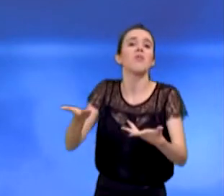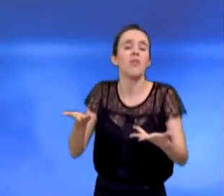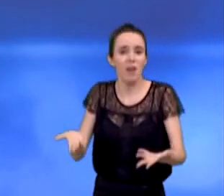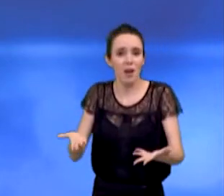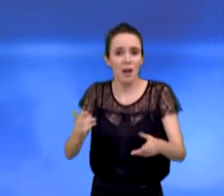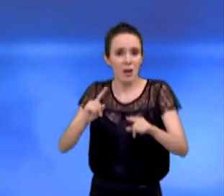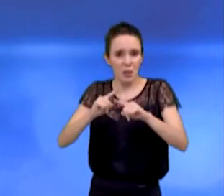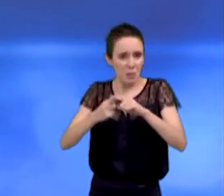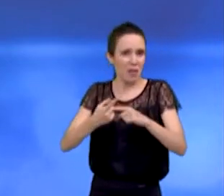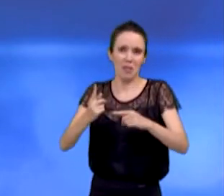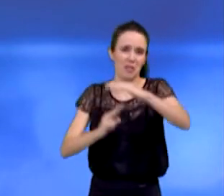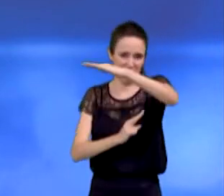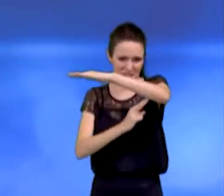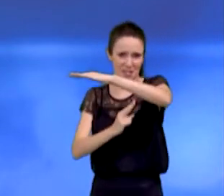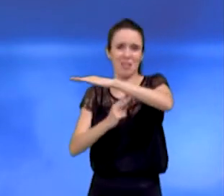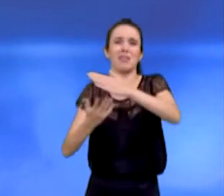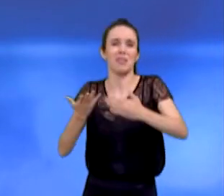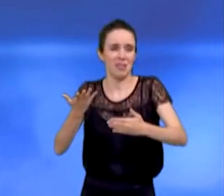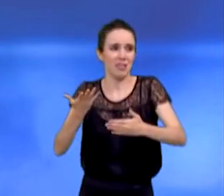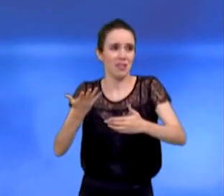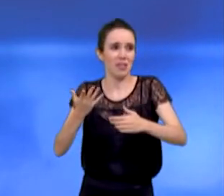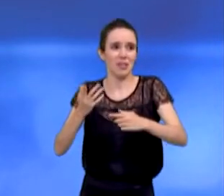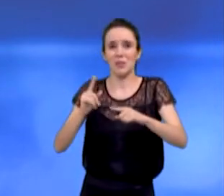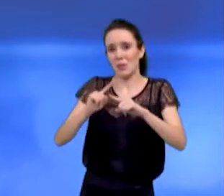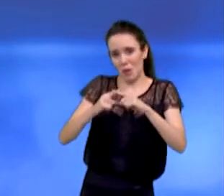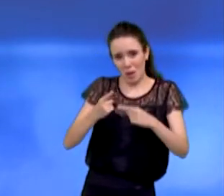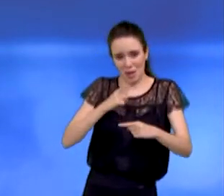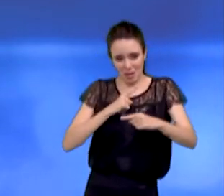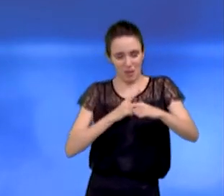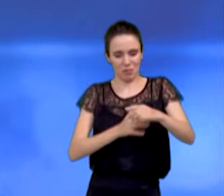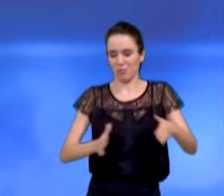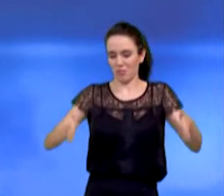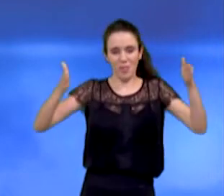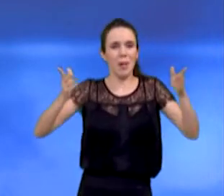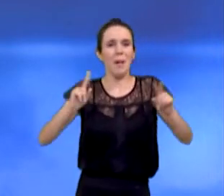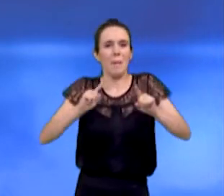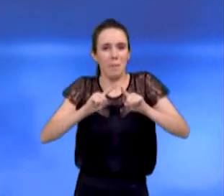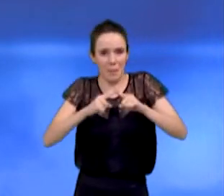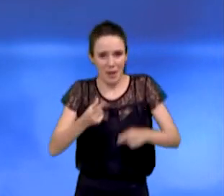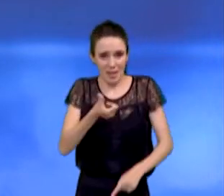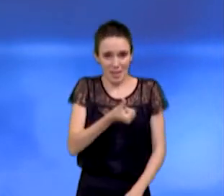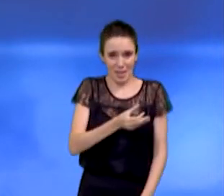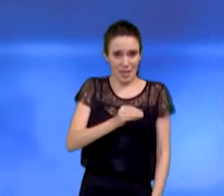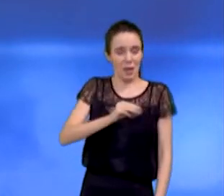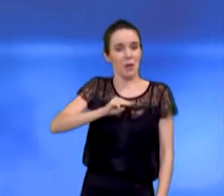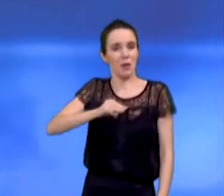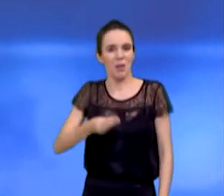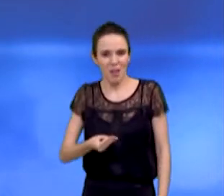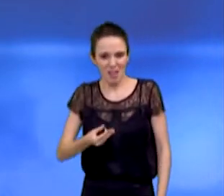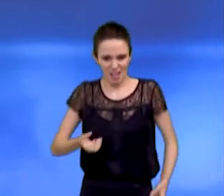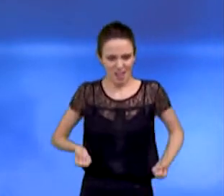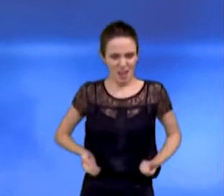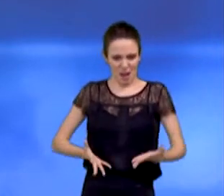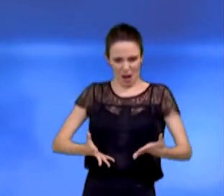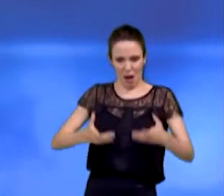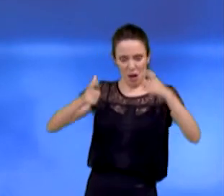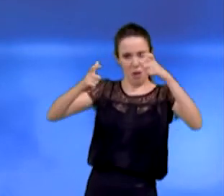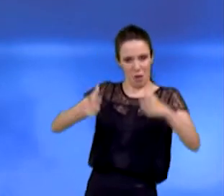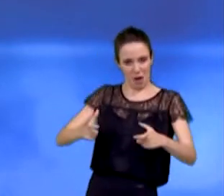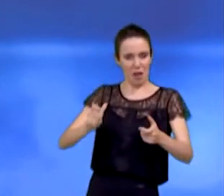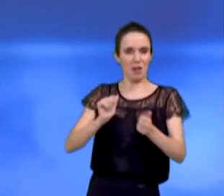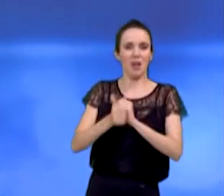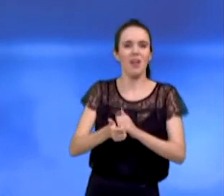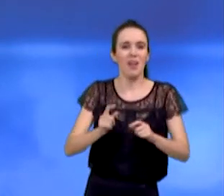Sendo que não é estalhada, porque existem colunas. 60 milhões quase numa arena e 250